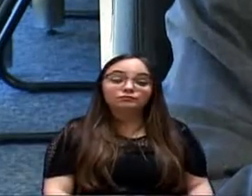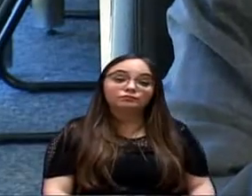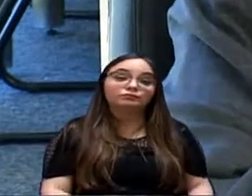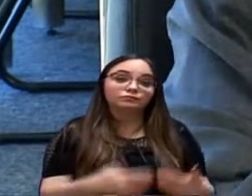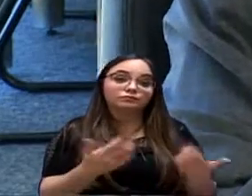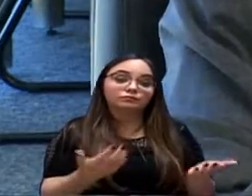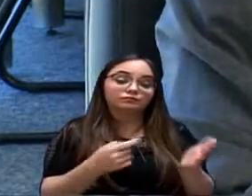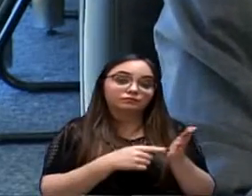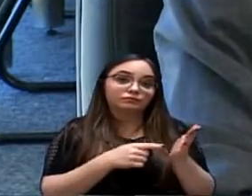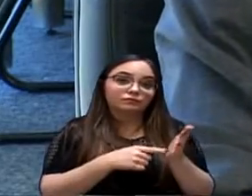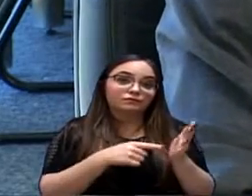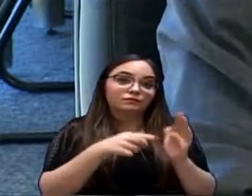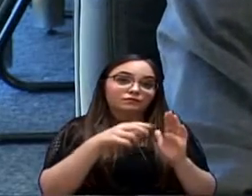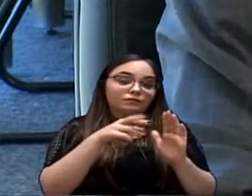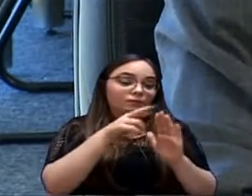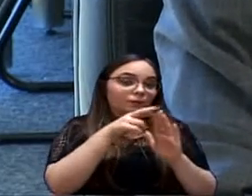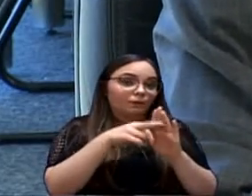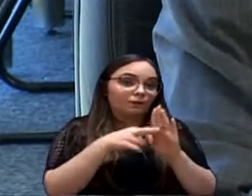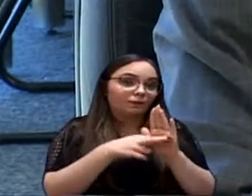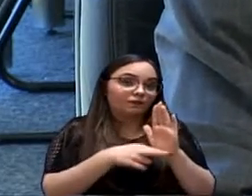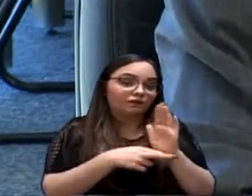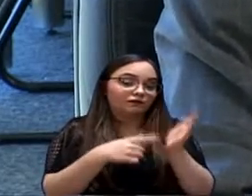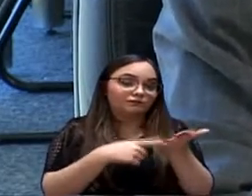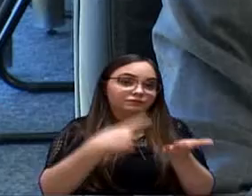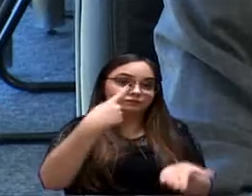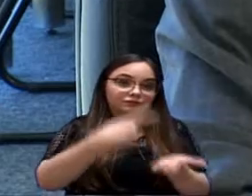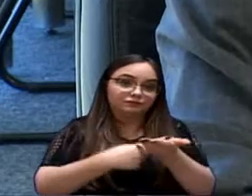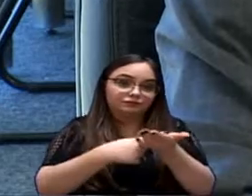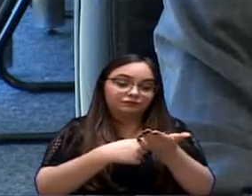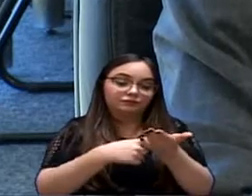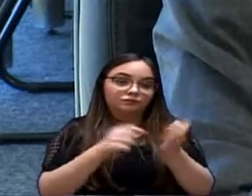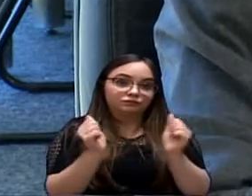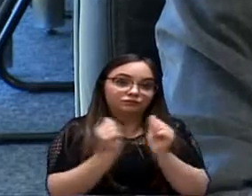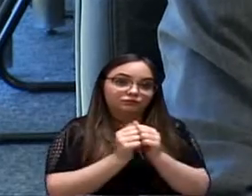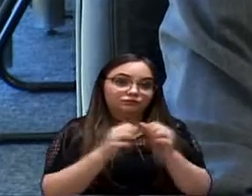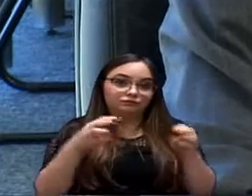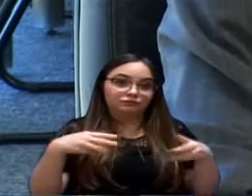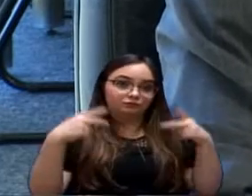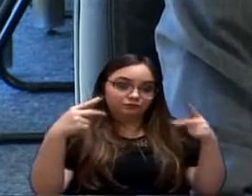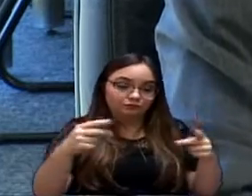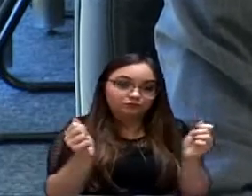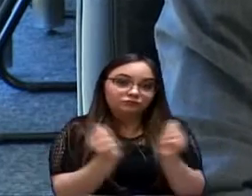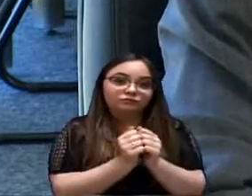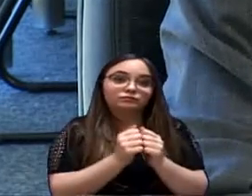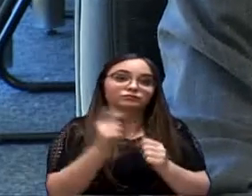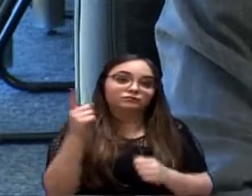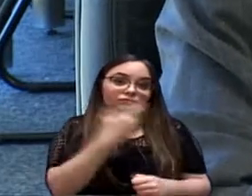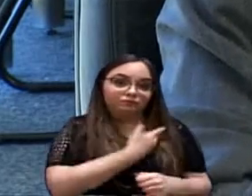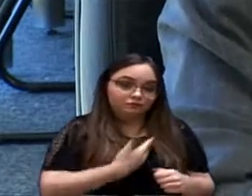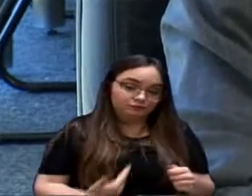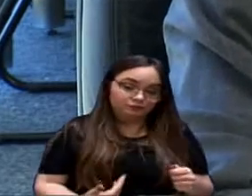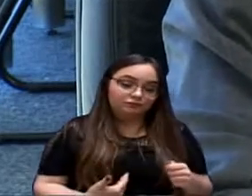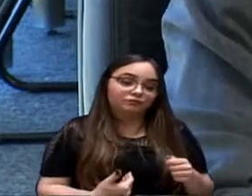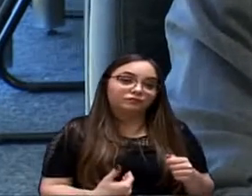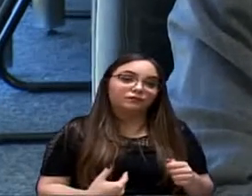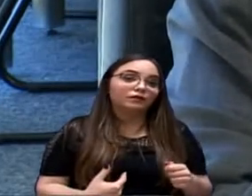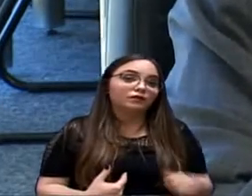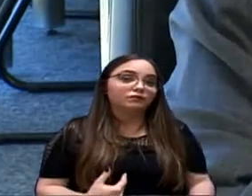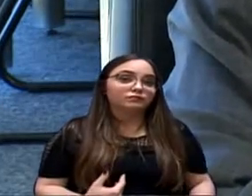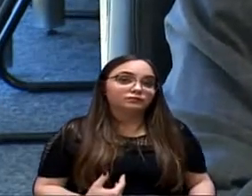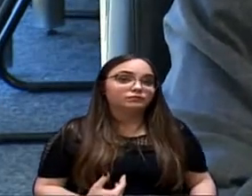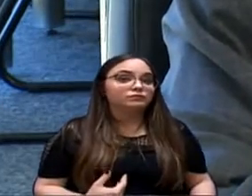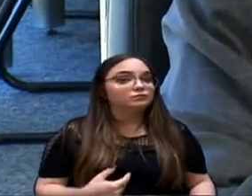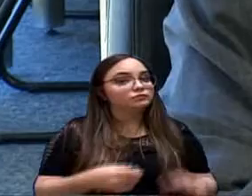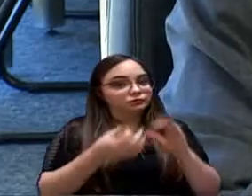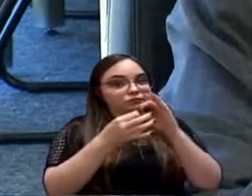aqui os termos do acordo, os termos do acordo com o Ministério Público, com a Justiça, ele tem uma, ele é relativamente